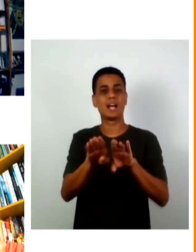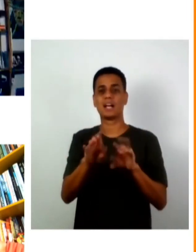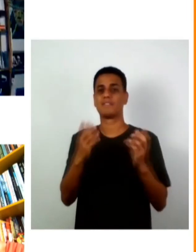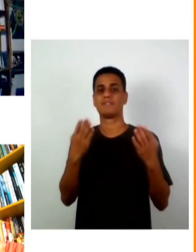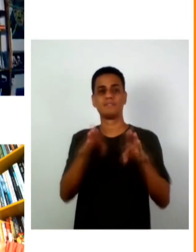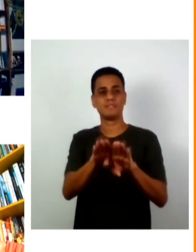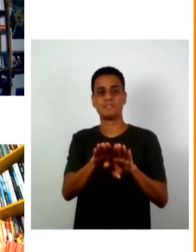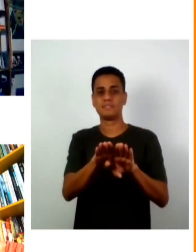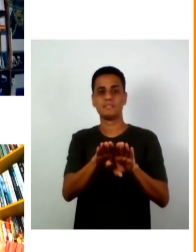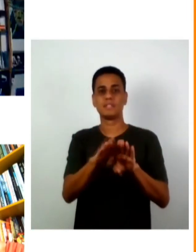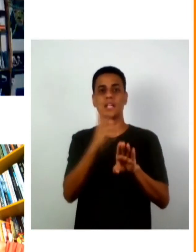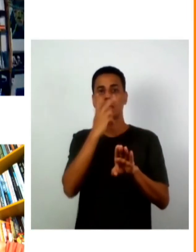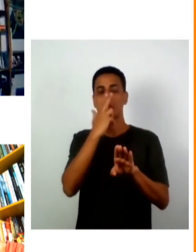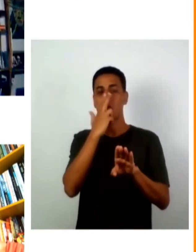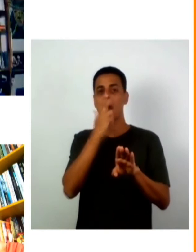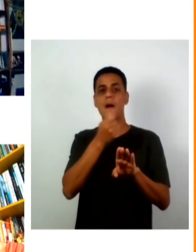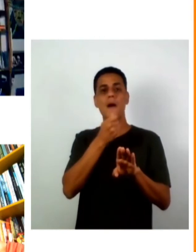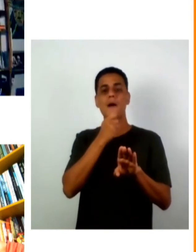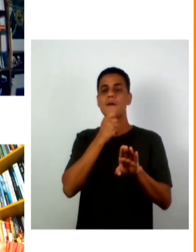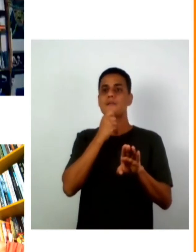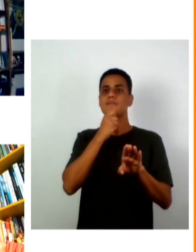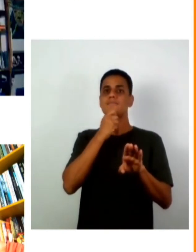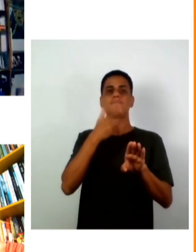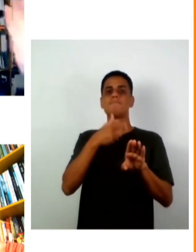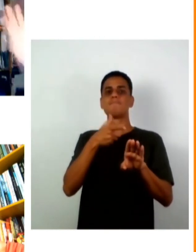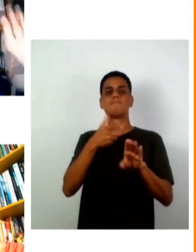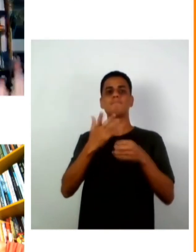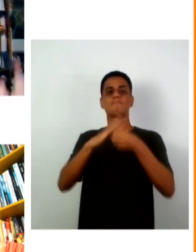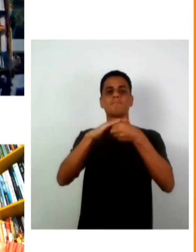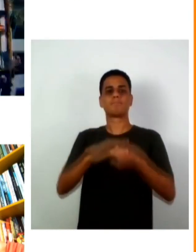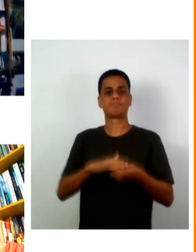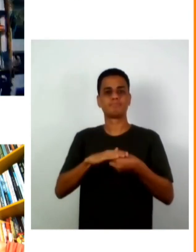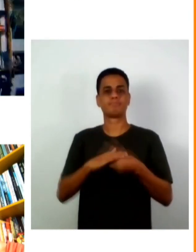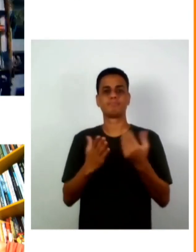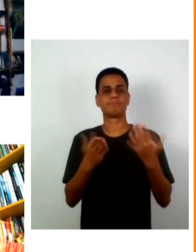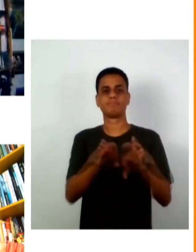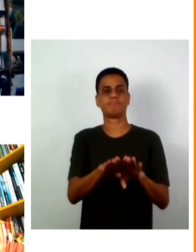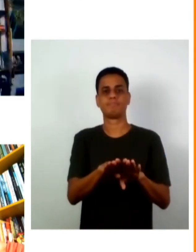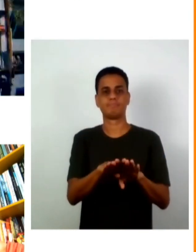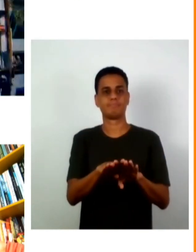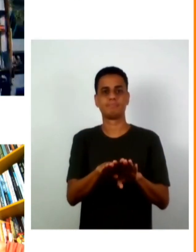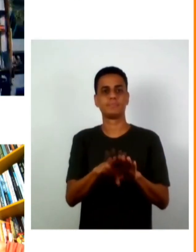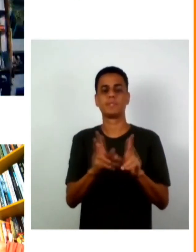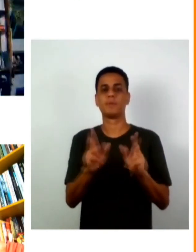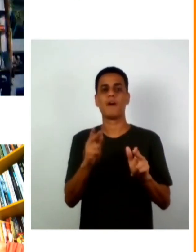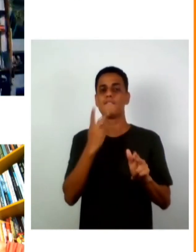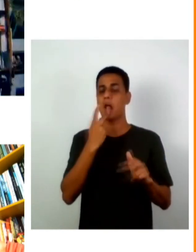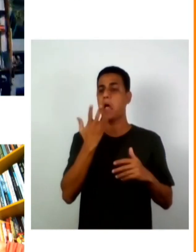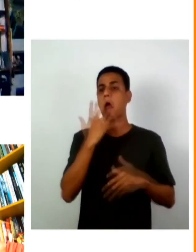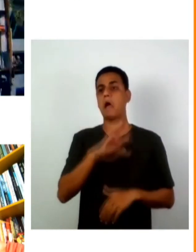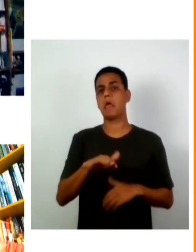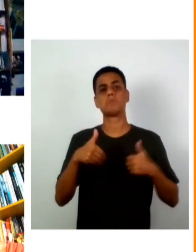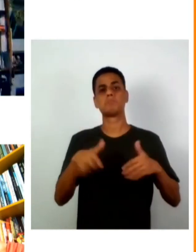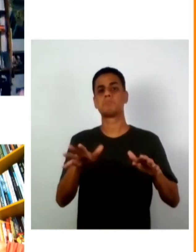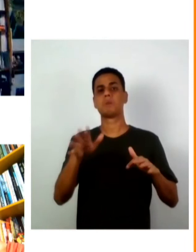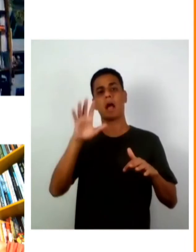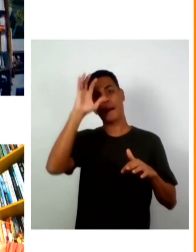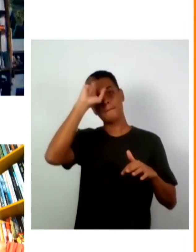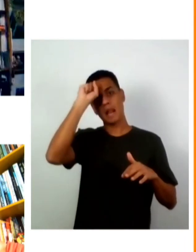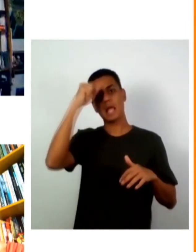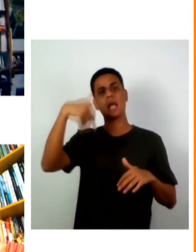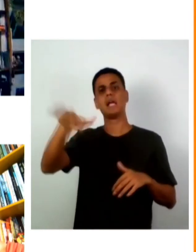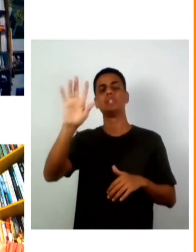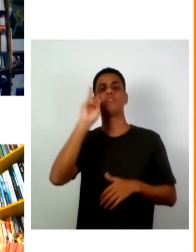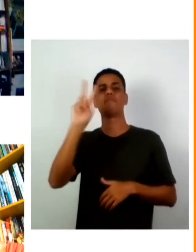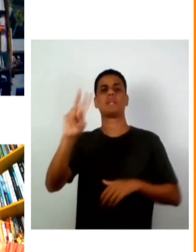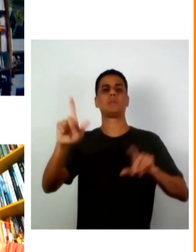suprimido e suprimido aniquilado dizendo que as crianças aprendam